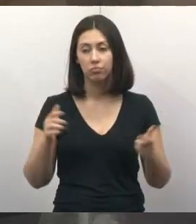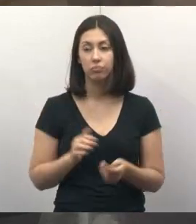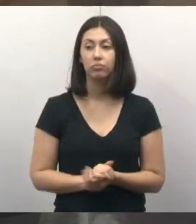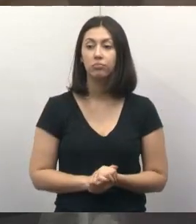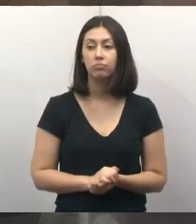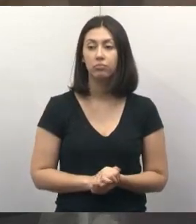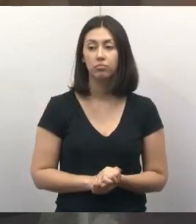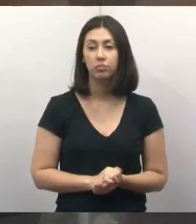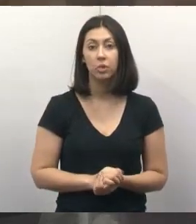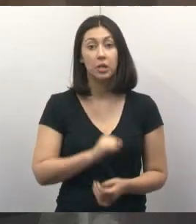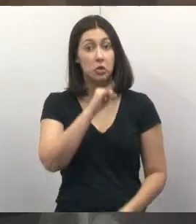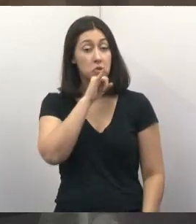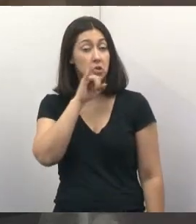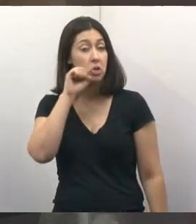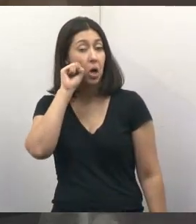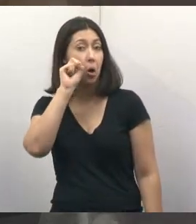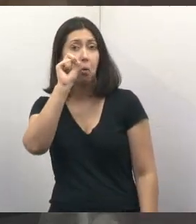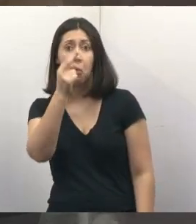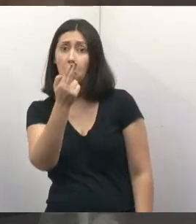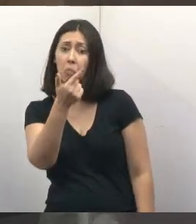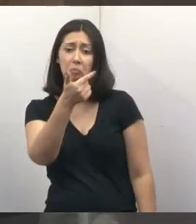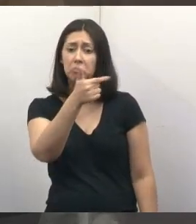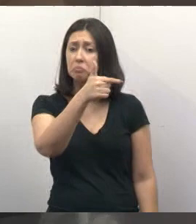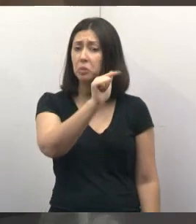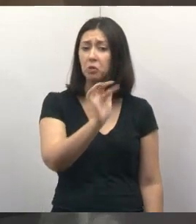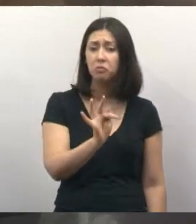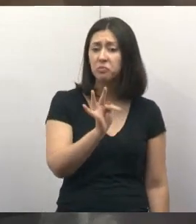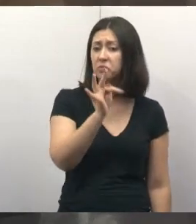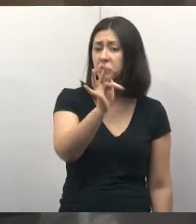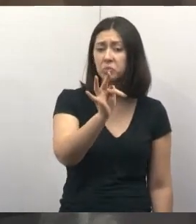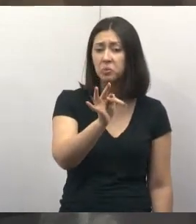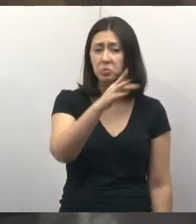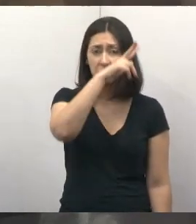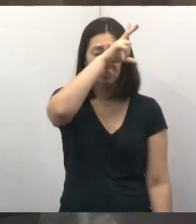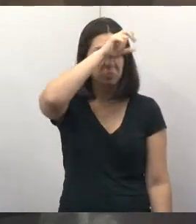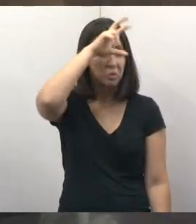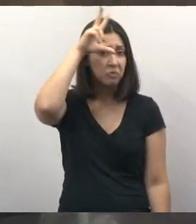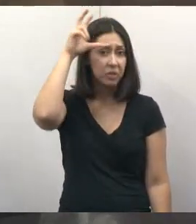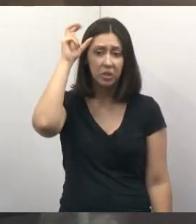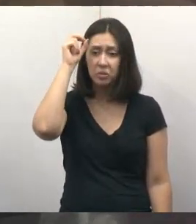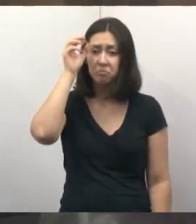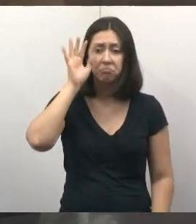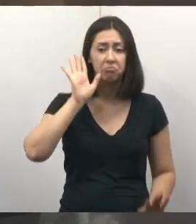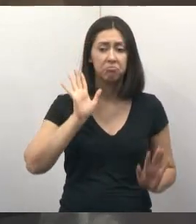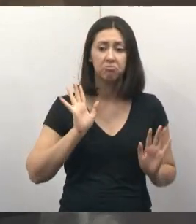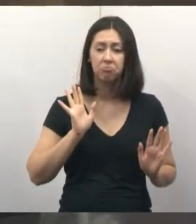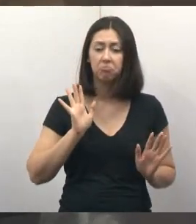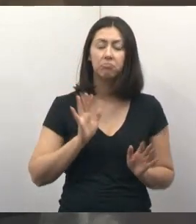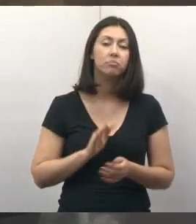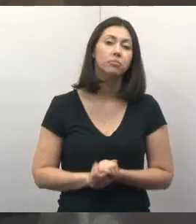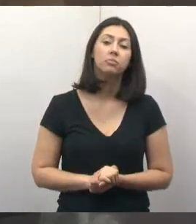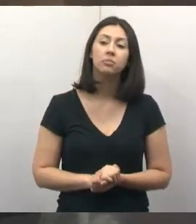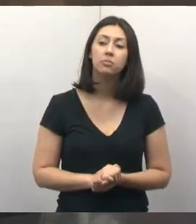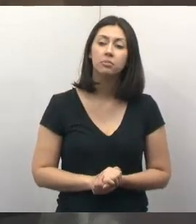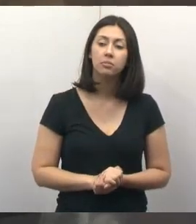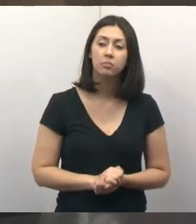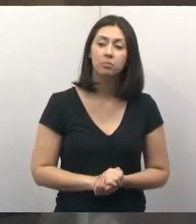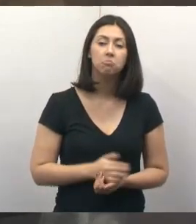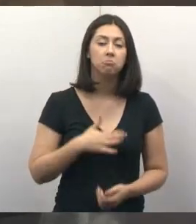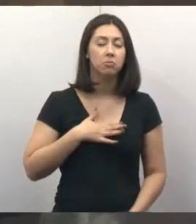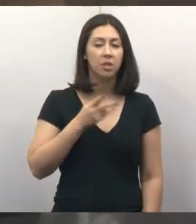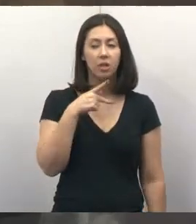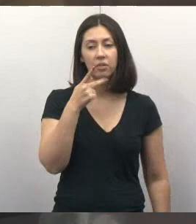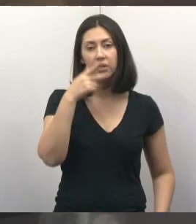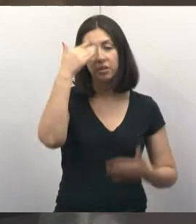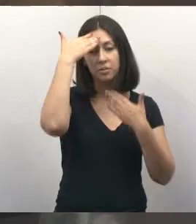na nossa cidade. Seja com o Isaías, ou seja o próximo que vai suceder aí o mandato da nossa cidade. Essa é a minha